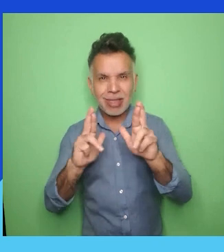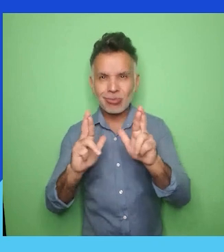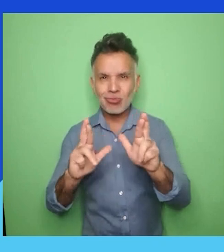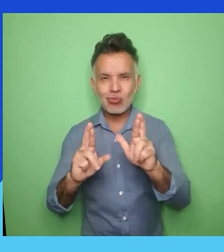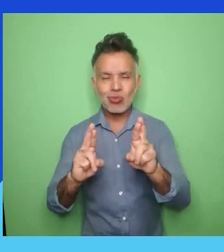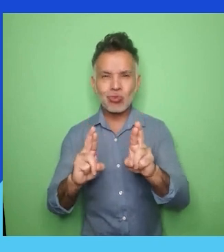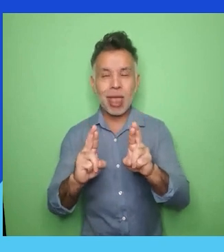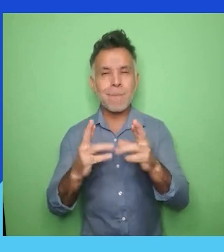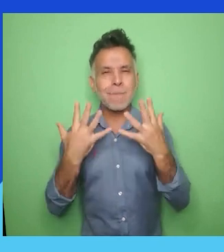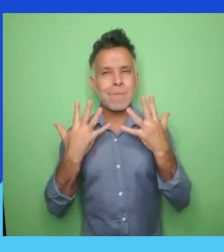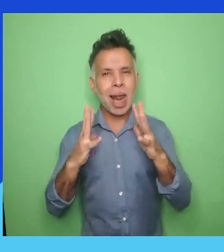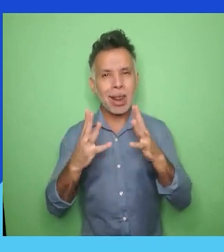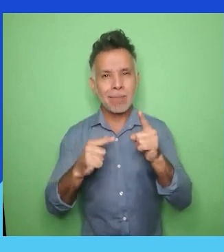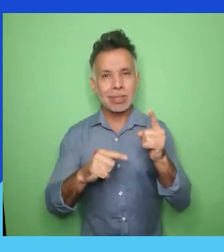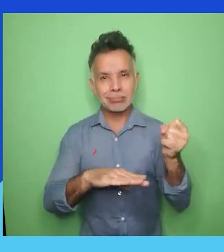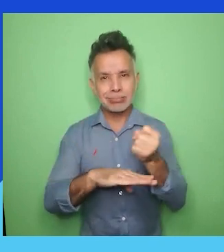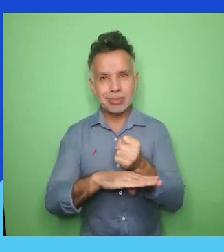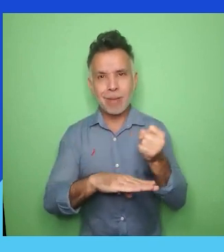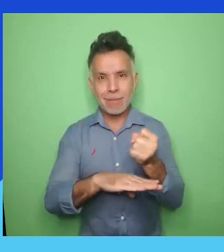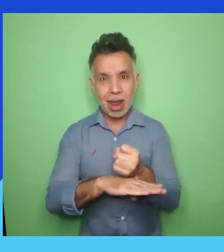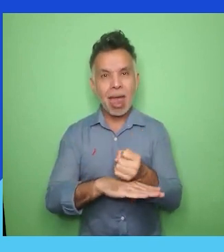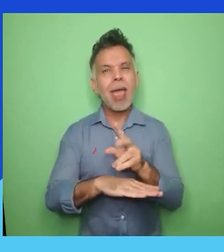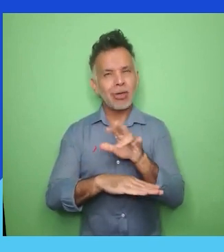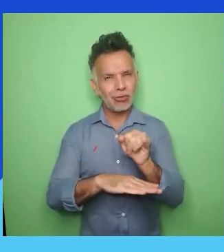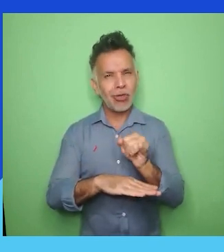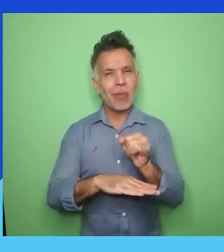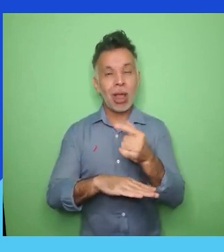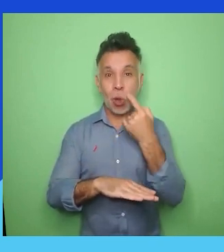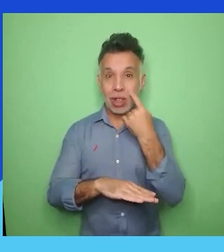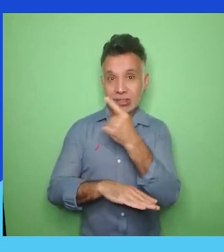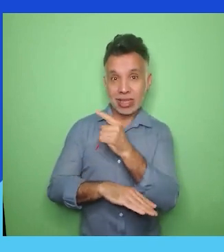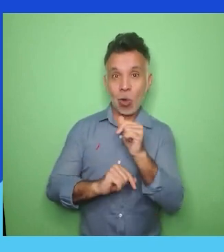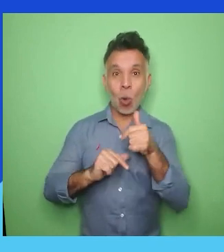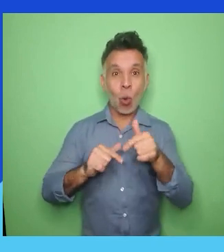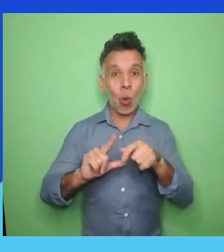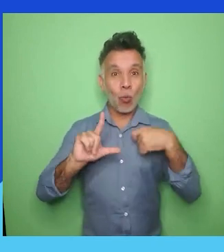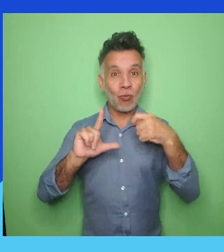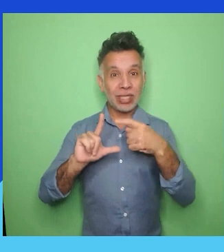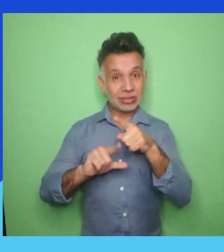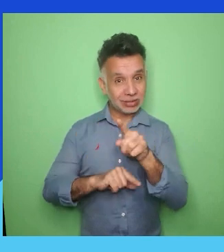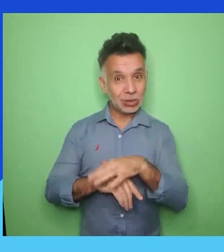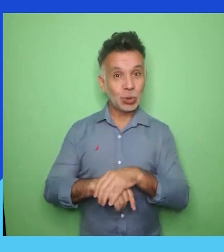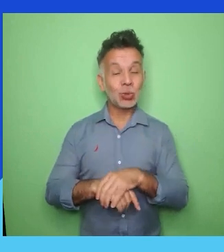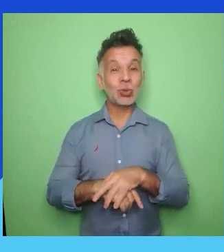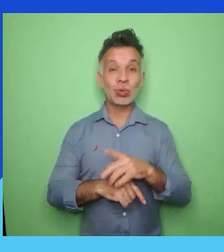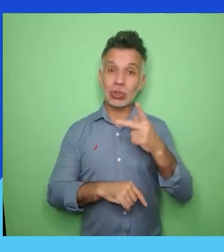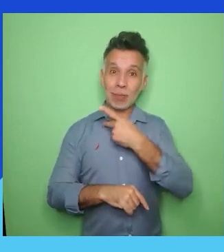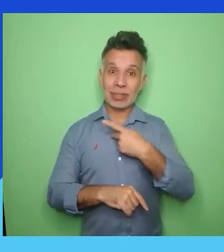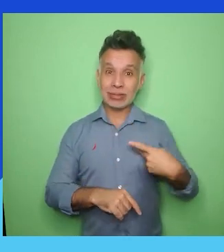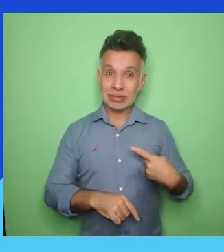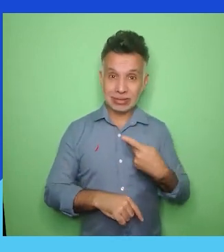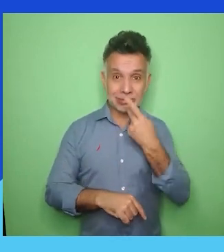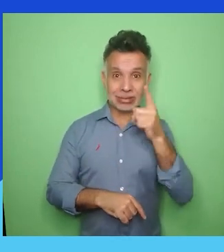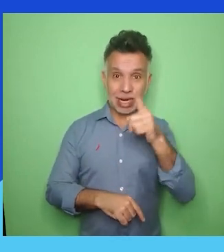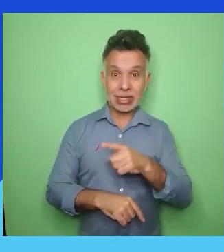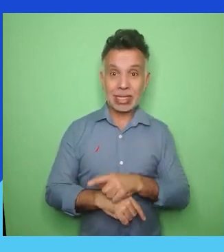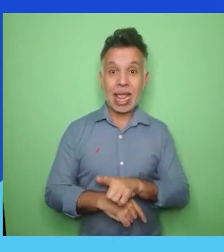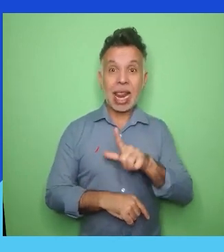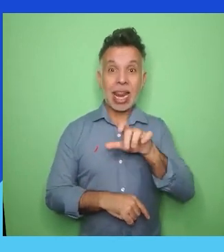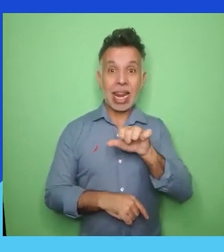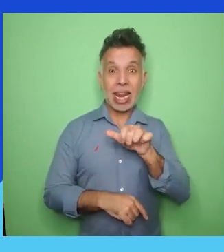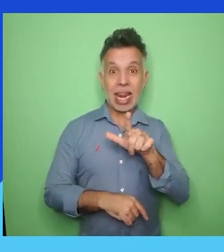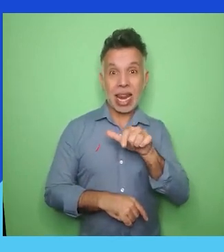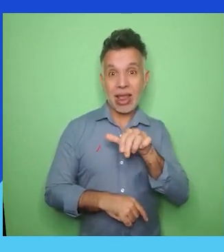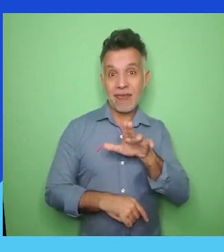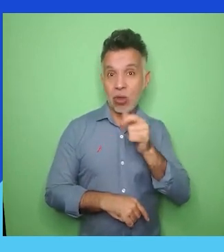vídeo que a CEO da Levo preparou para a gente. Laura, é com você! Vamos ver o que você tem aí a dizer nesse momento de pura